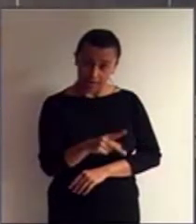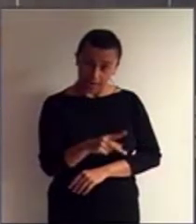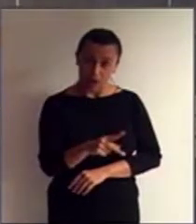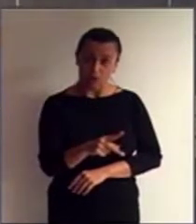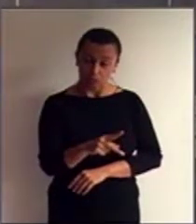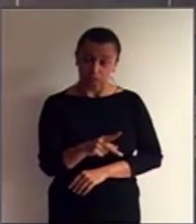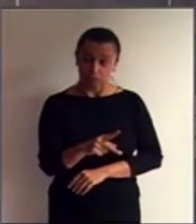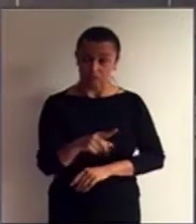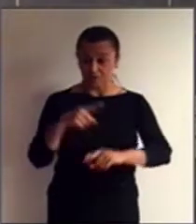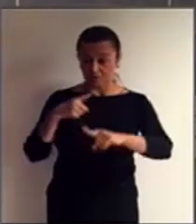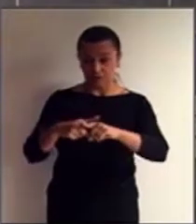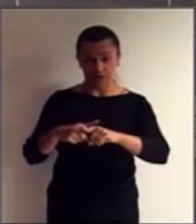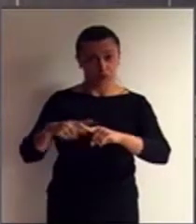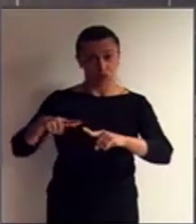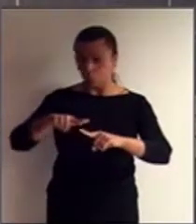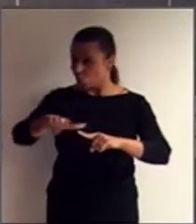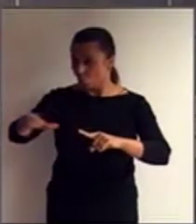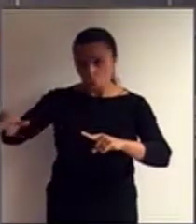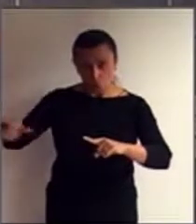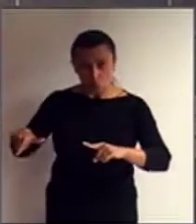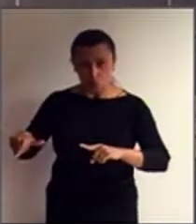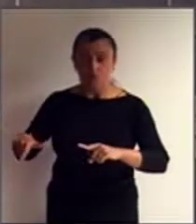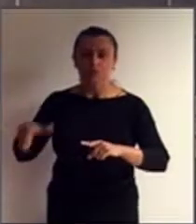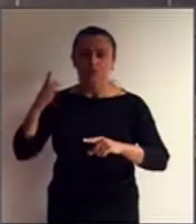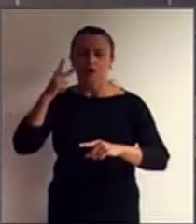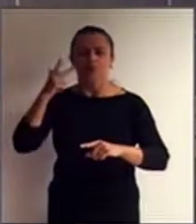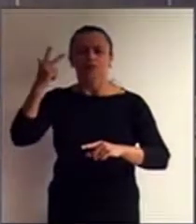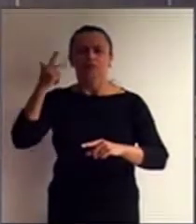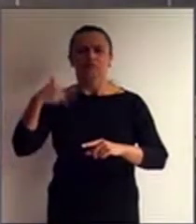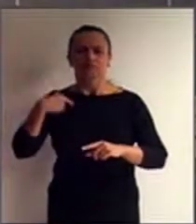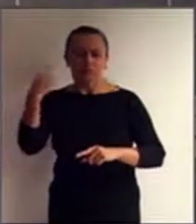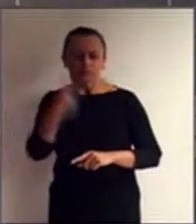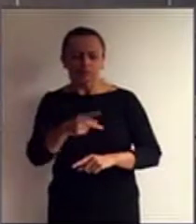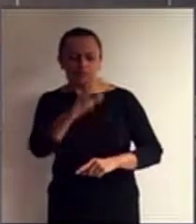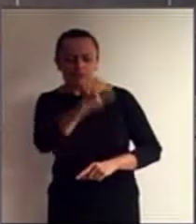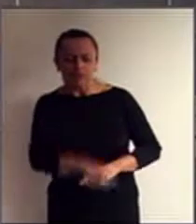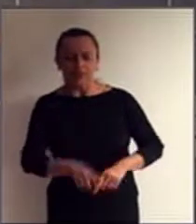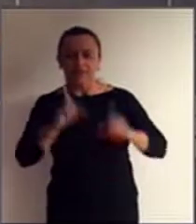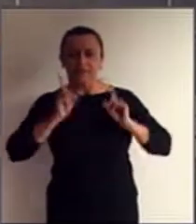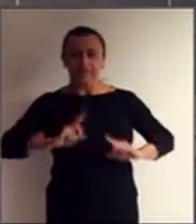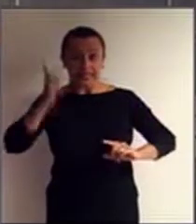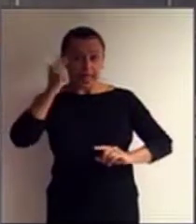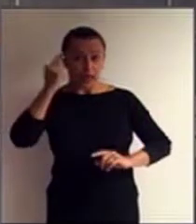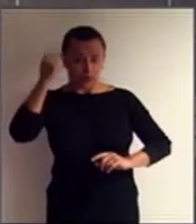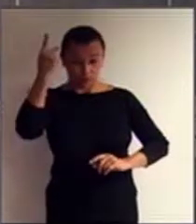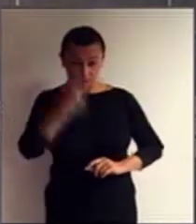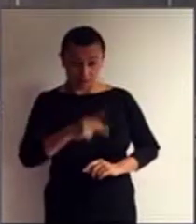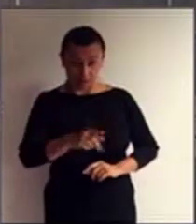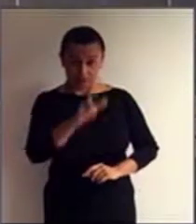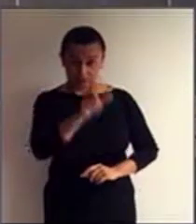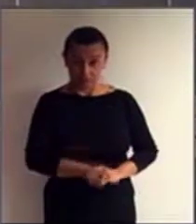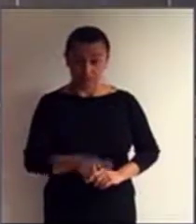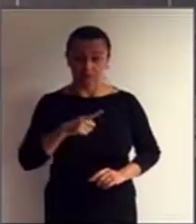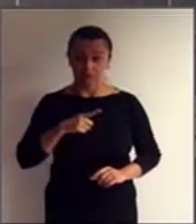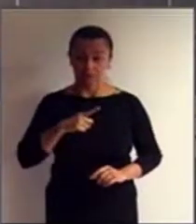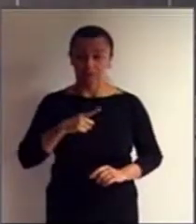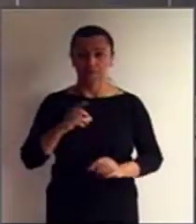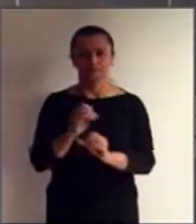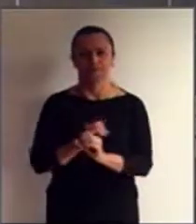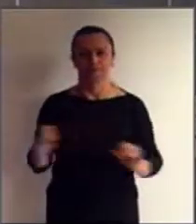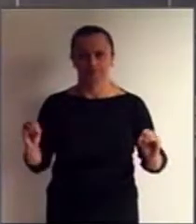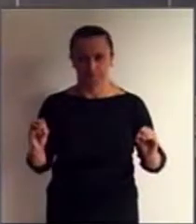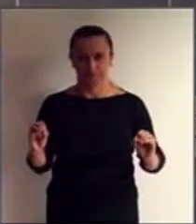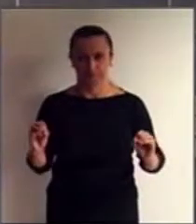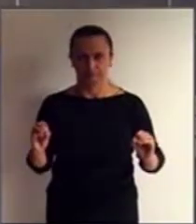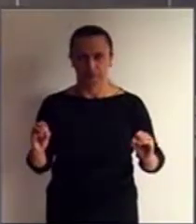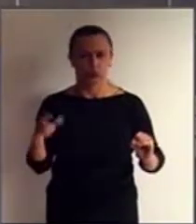e, consequentemente, a natureza de sua deficiência será zero, e